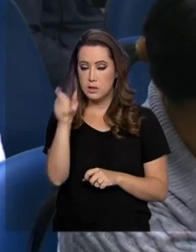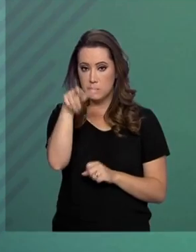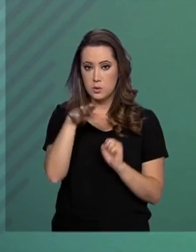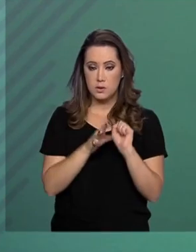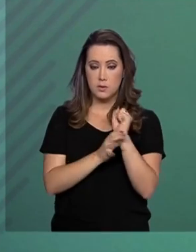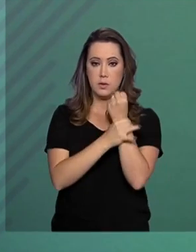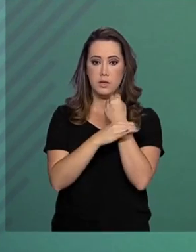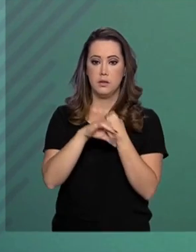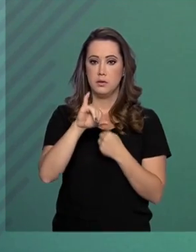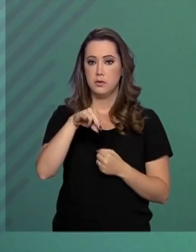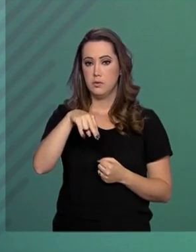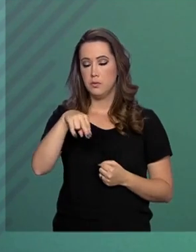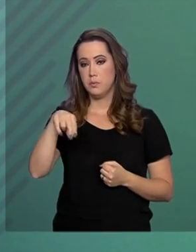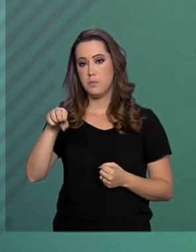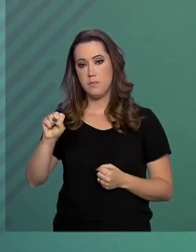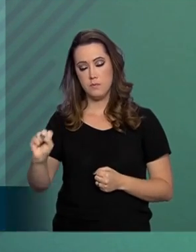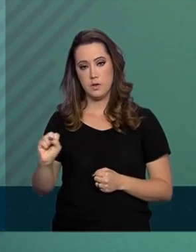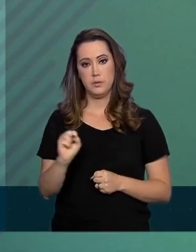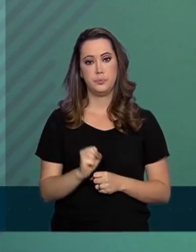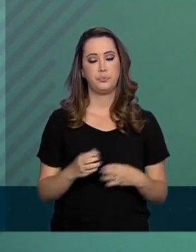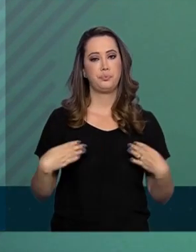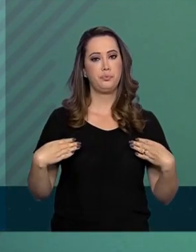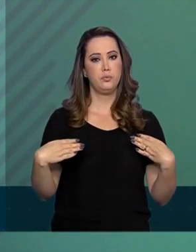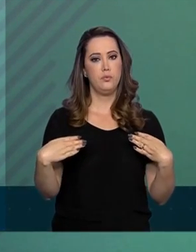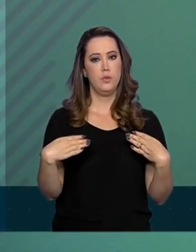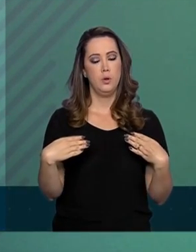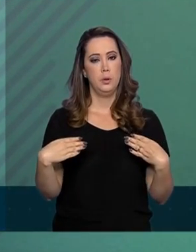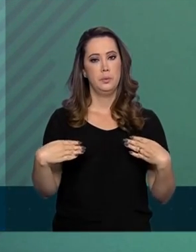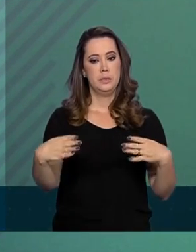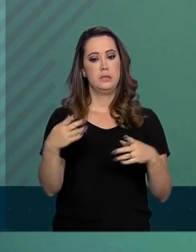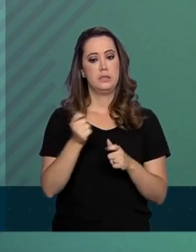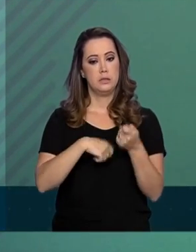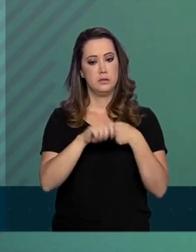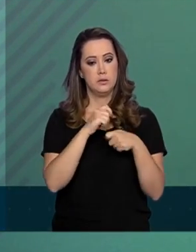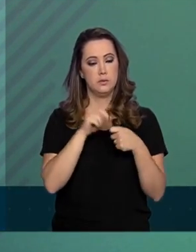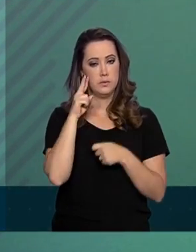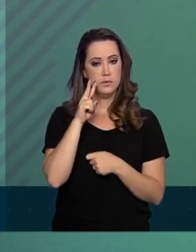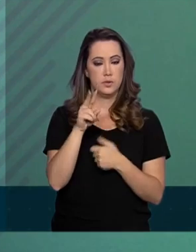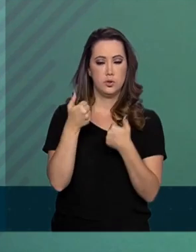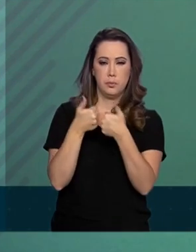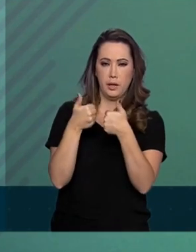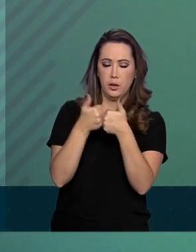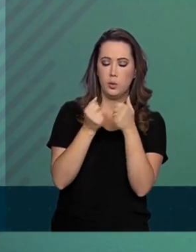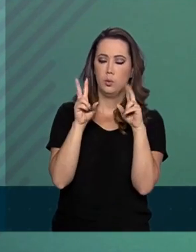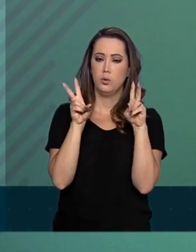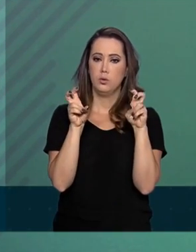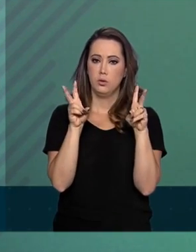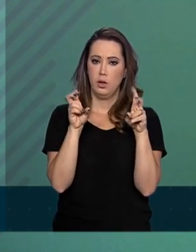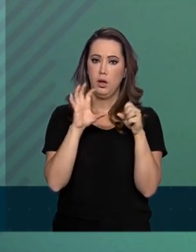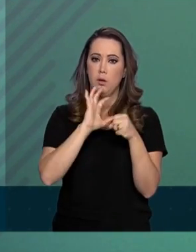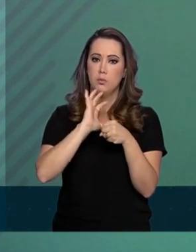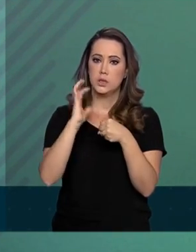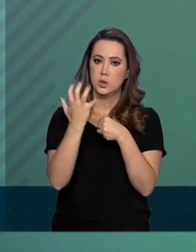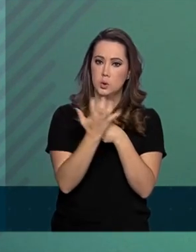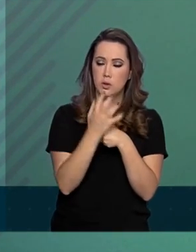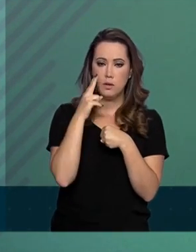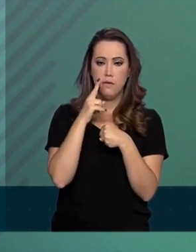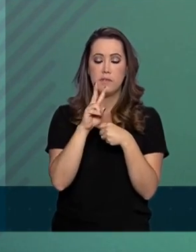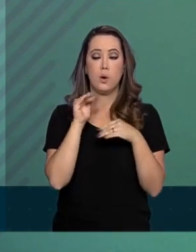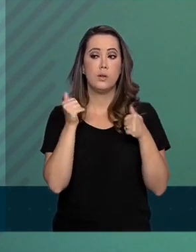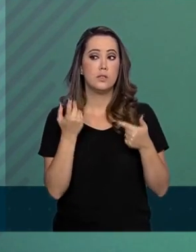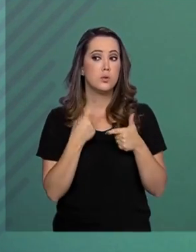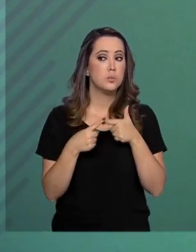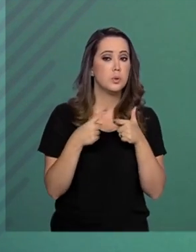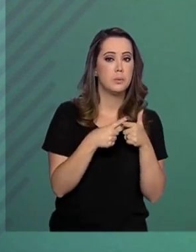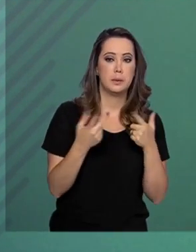O Ministério da Economia acompanha o tema do coronavírus e avalia suas consequências.